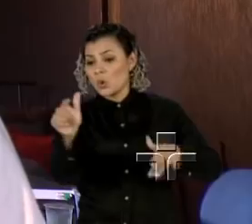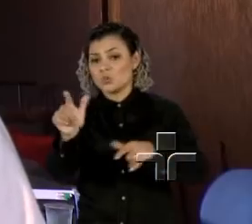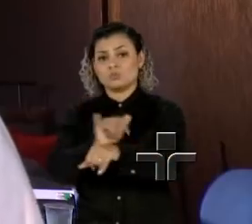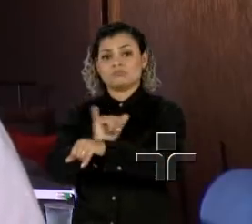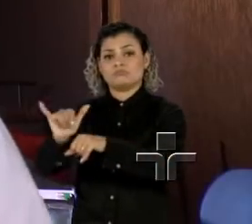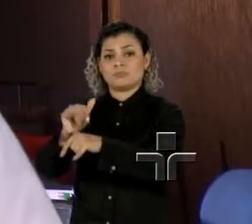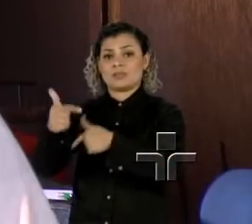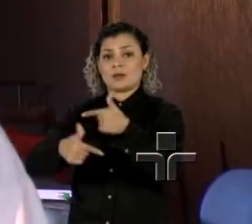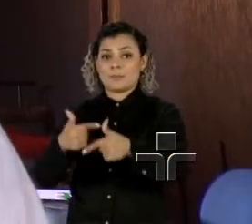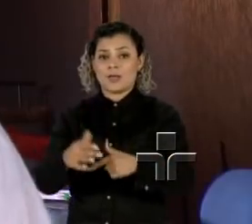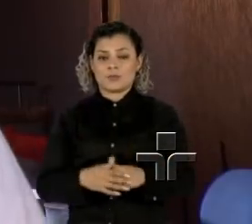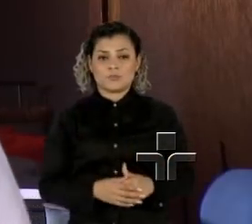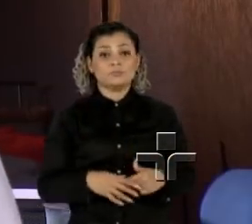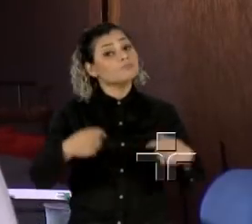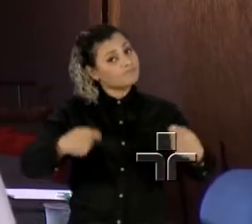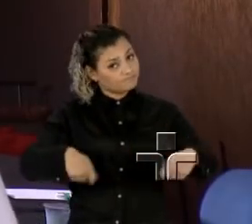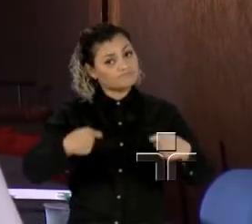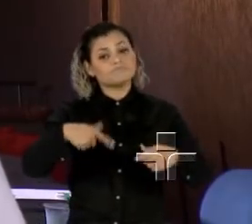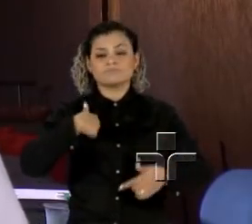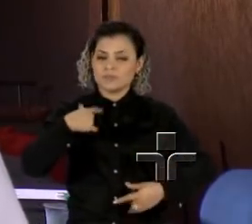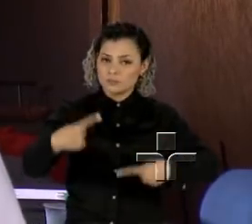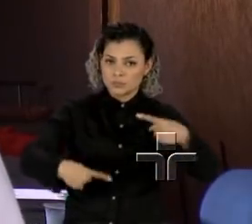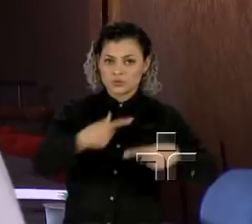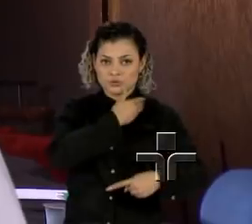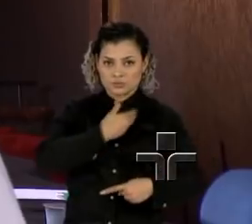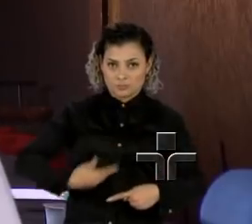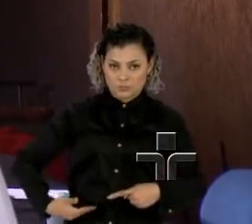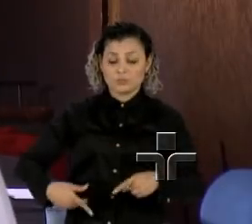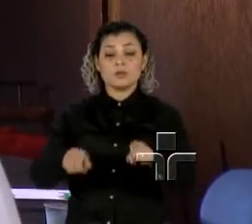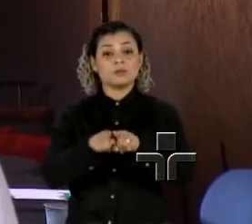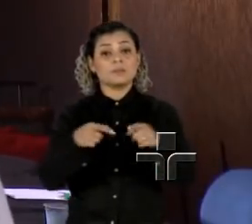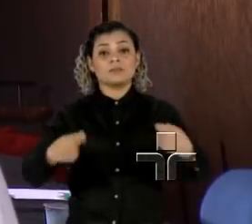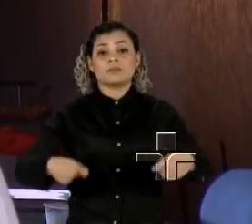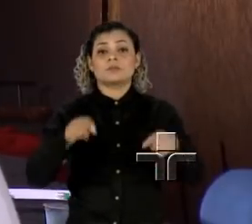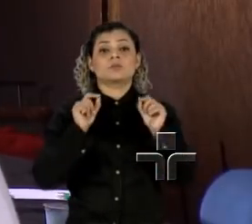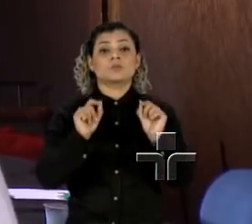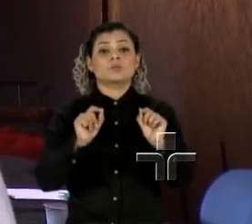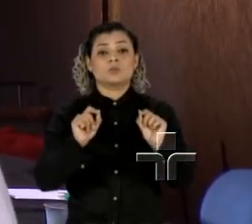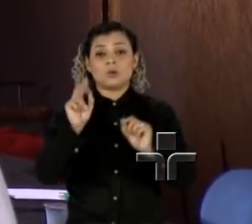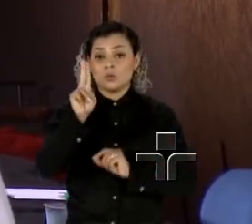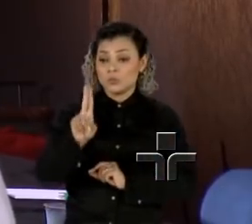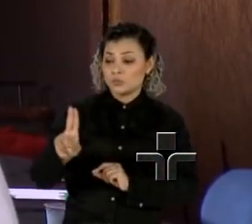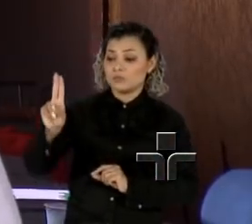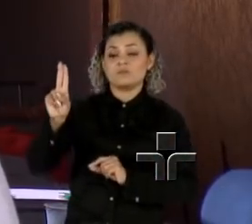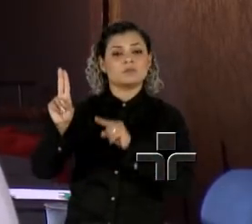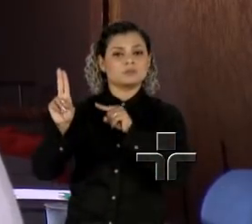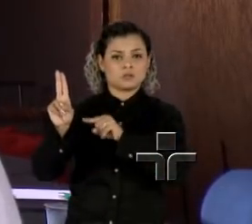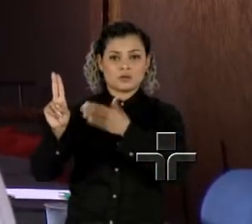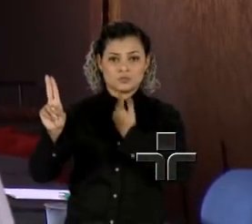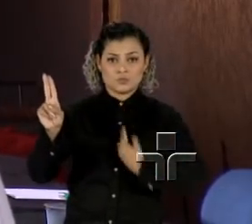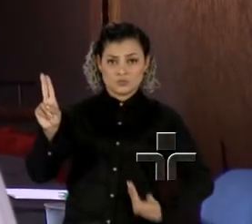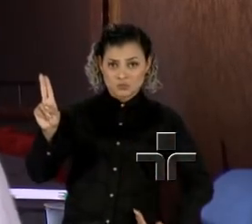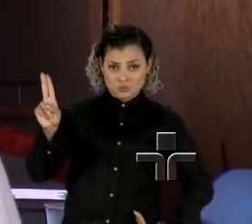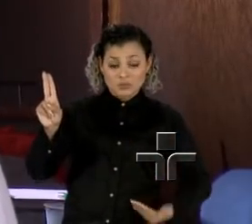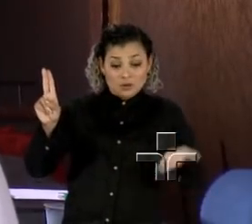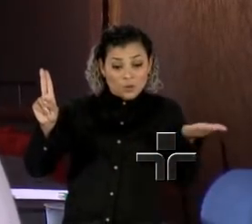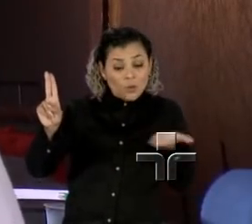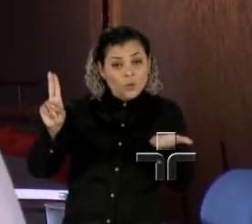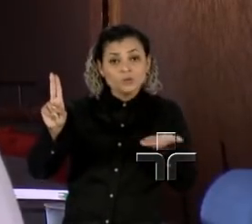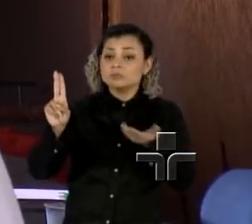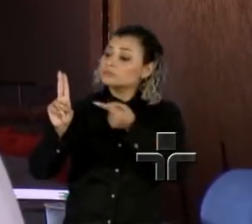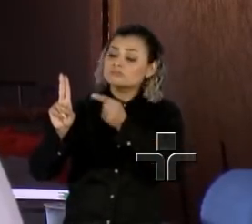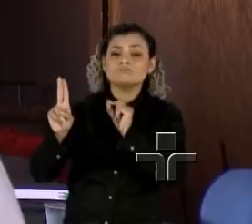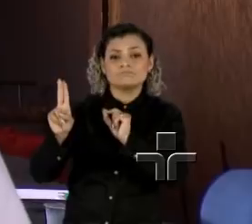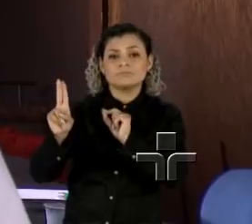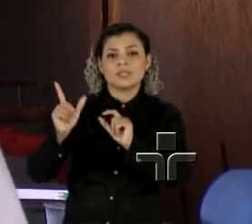informal. É necessário essa política pública, é necessário, principalmente, que essas universidades públicas hoje tenham